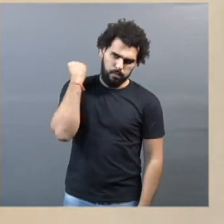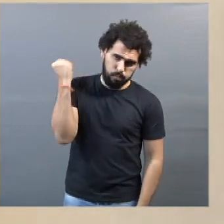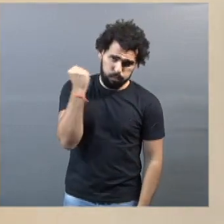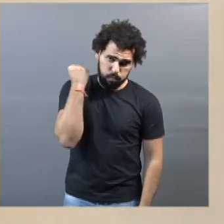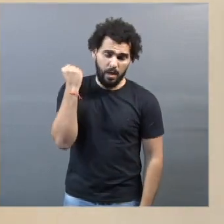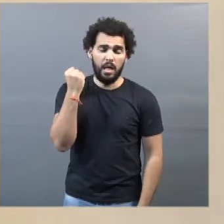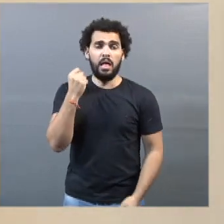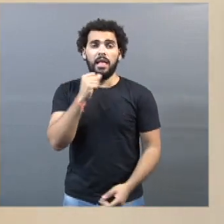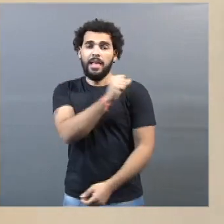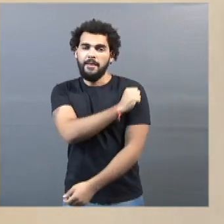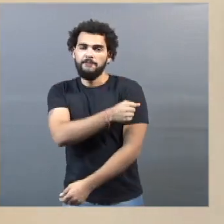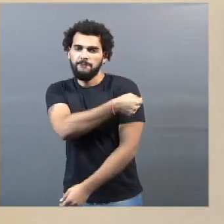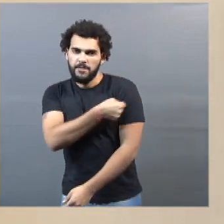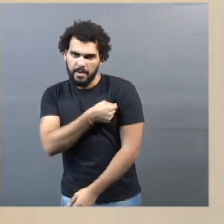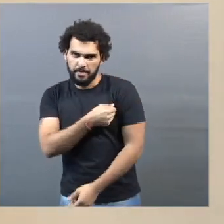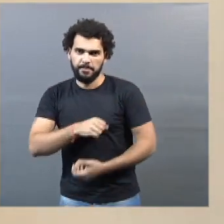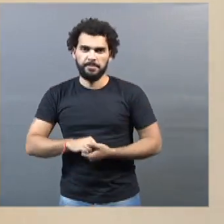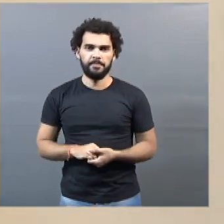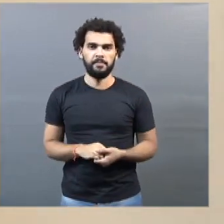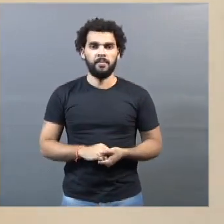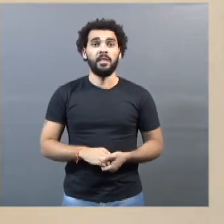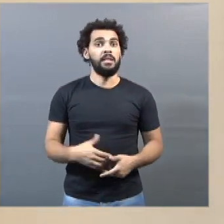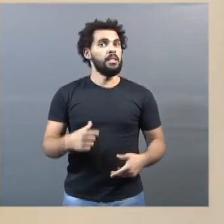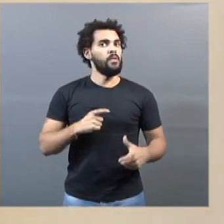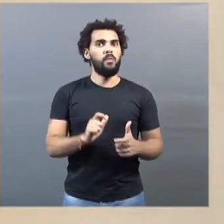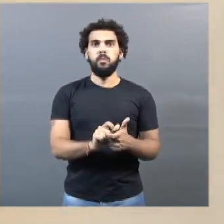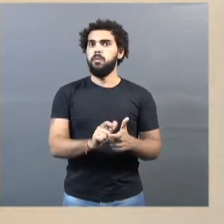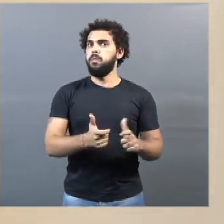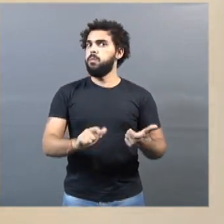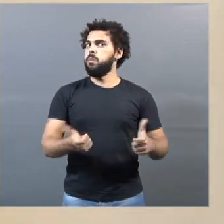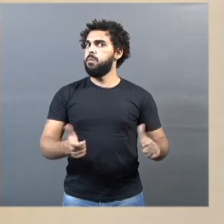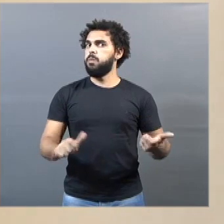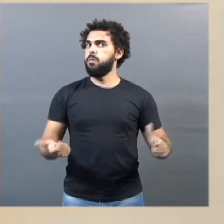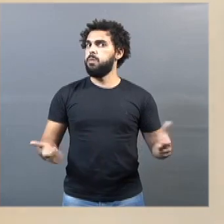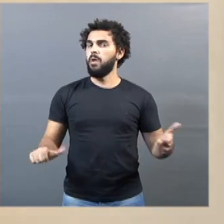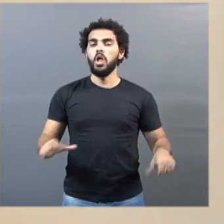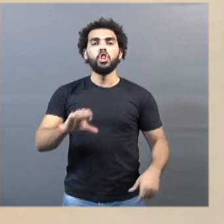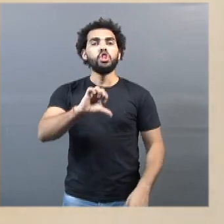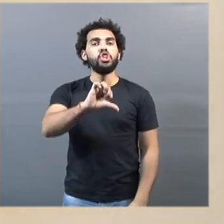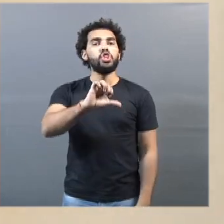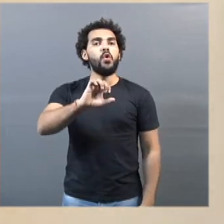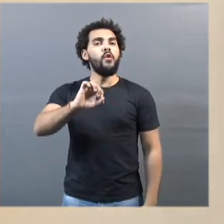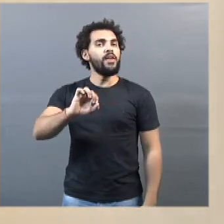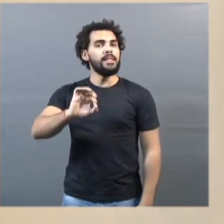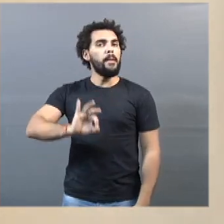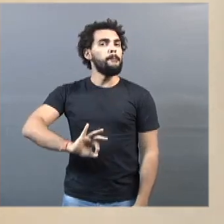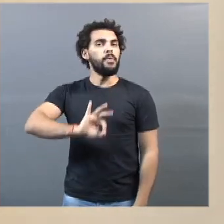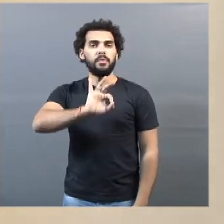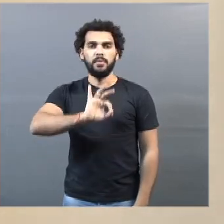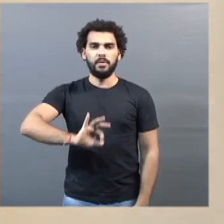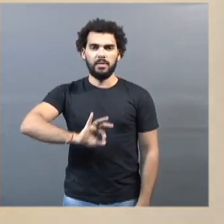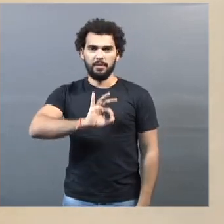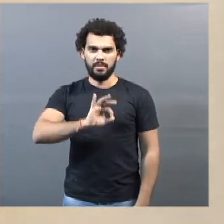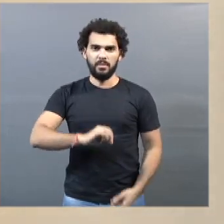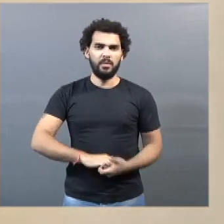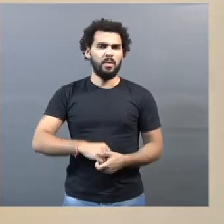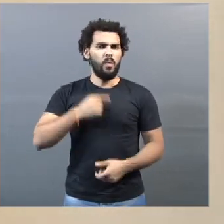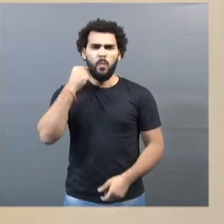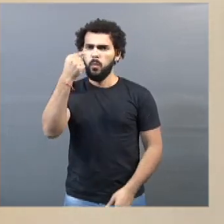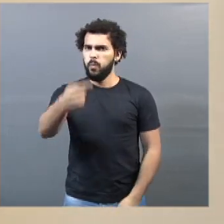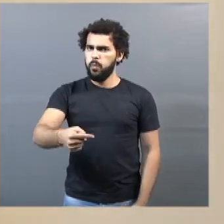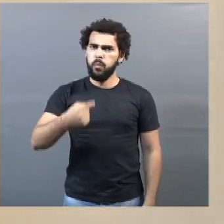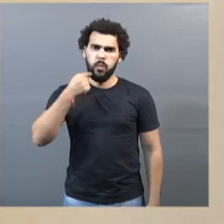no Facebook e acima de 90%, entre 90% 100% todas as semanas.